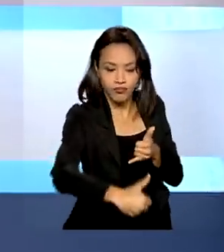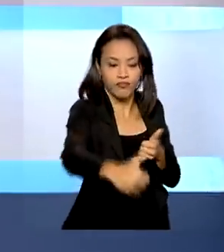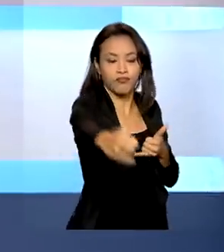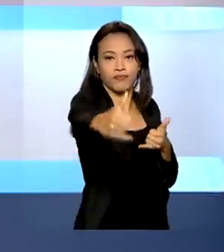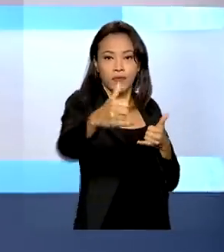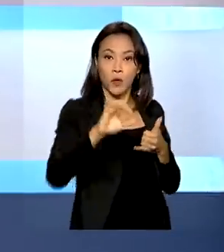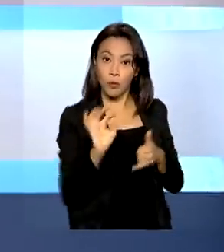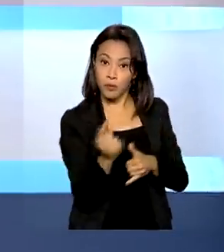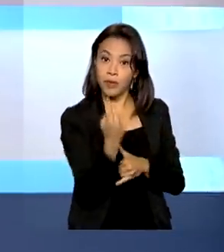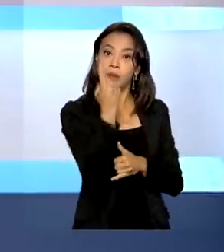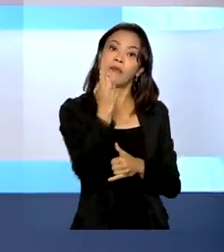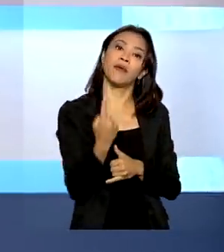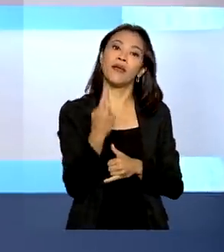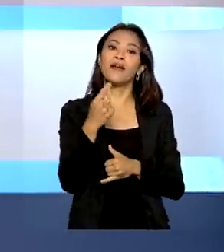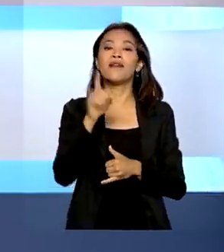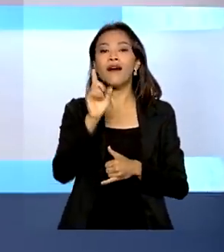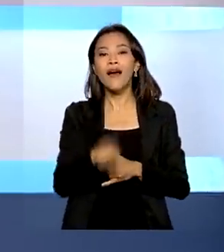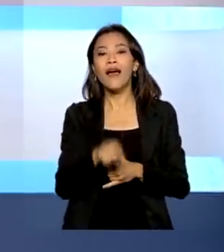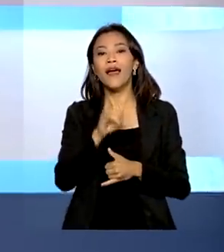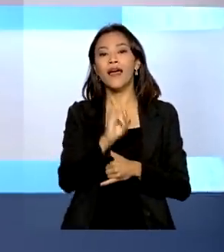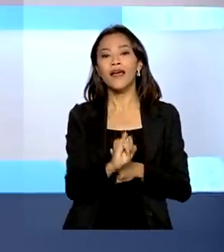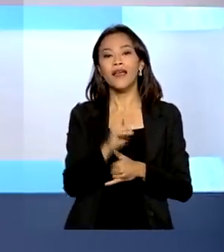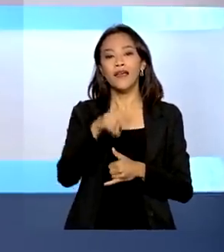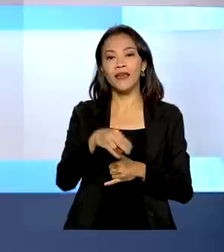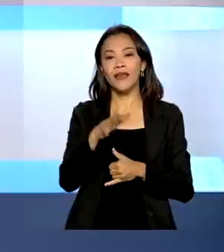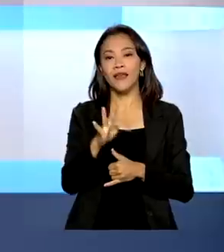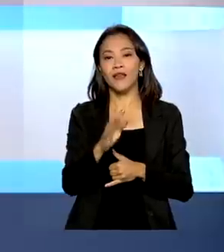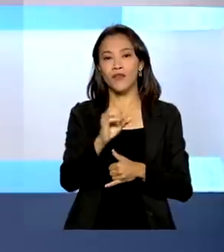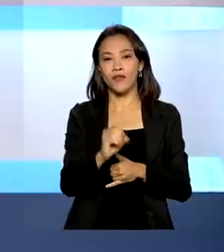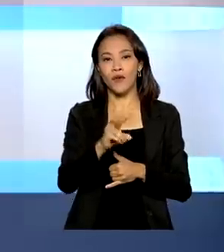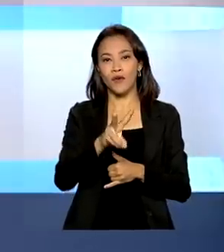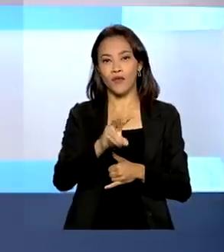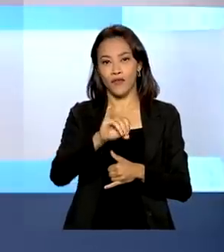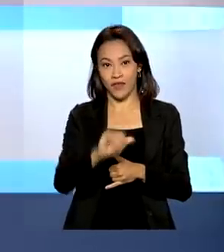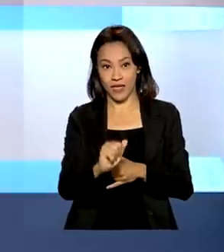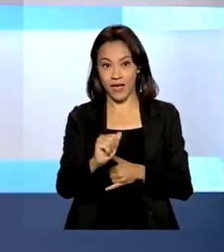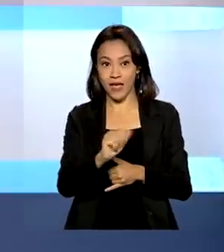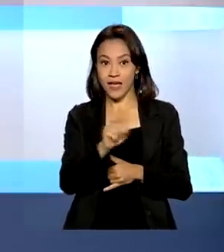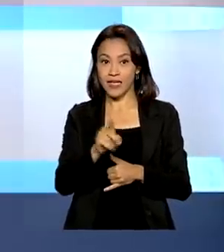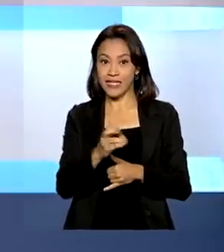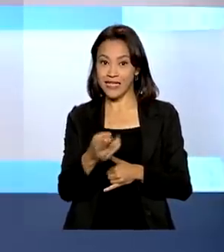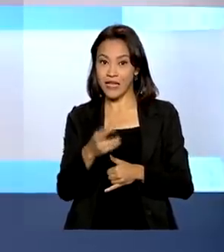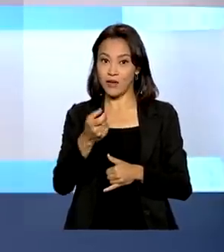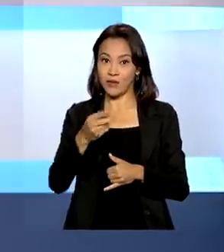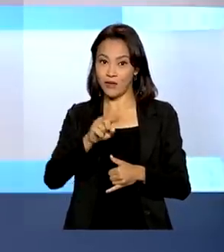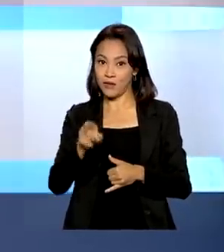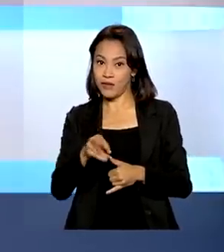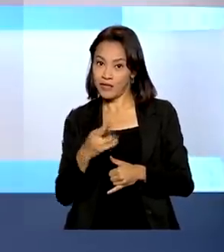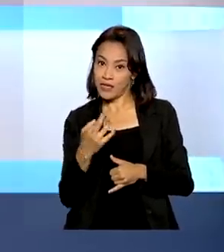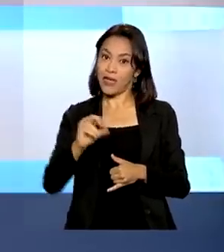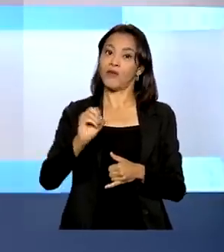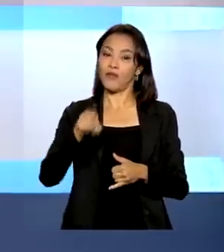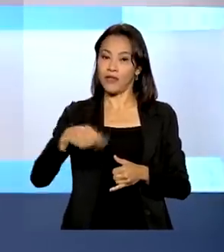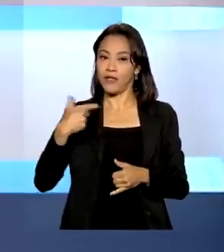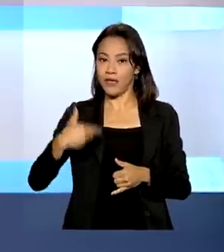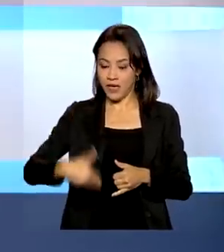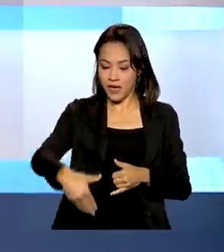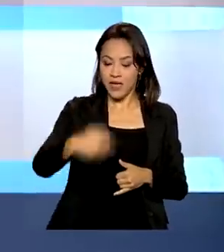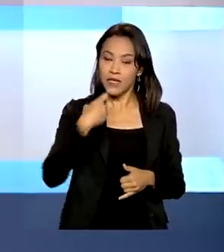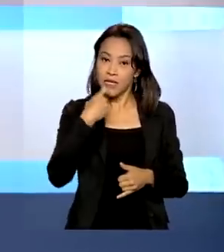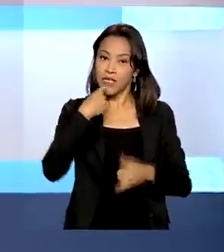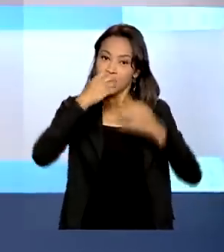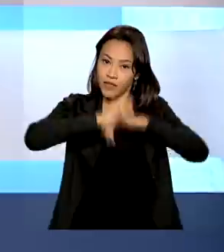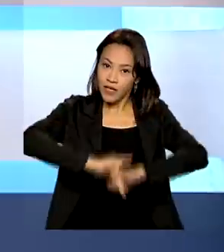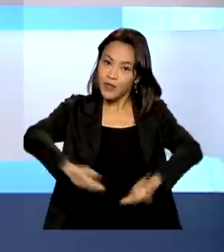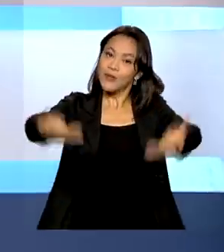primeiro trecho, chamado de Infovia 00, vai ser dado nesta sexta-feira pelo ministro Fábio Faria e o presidente